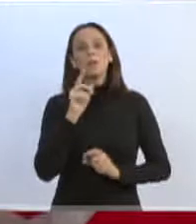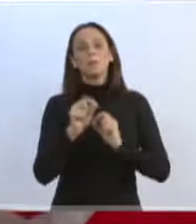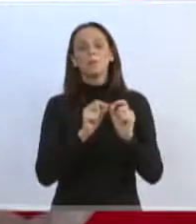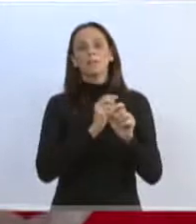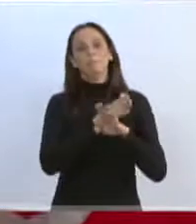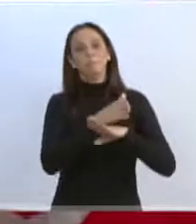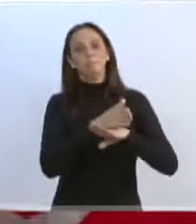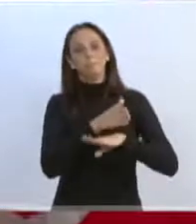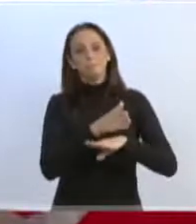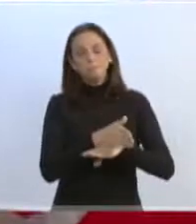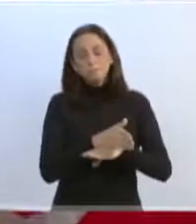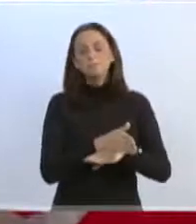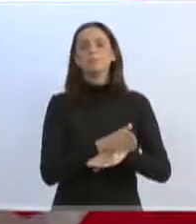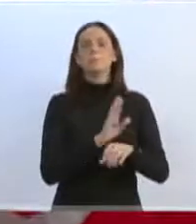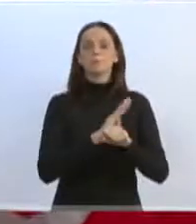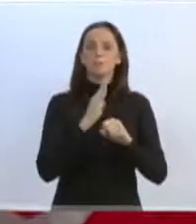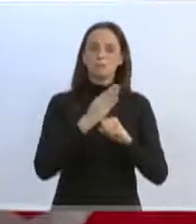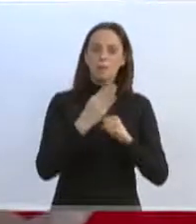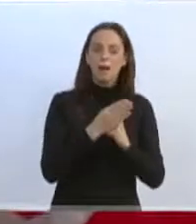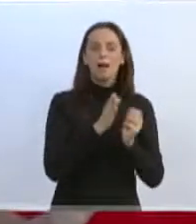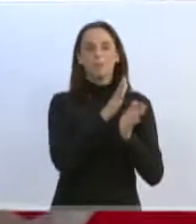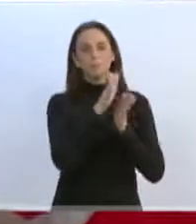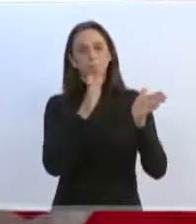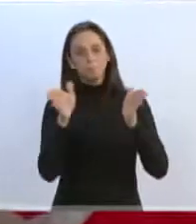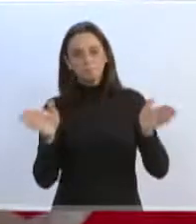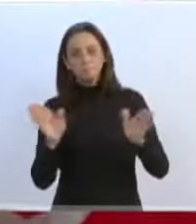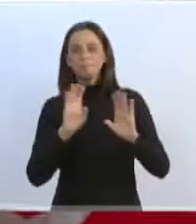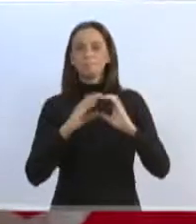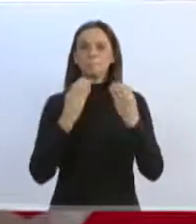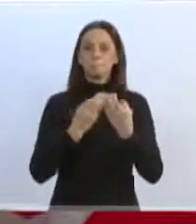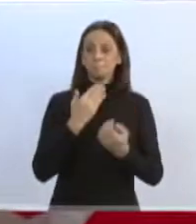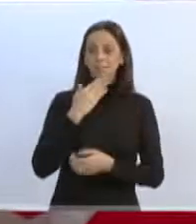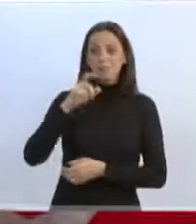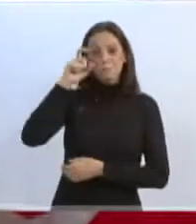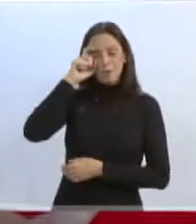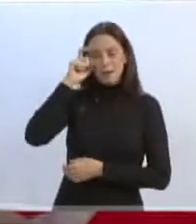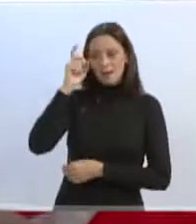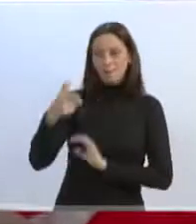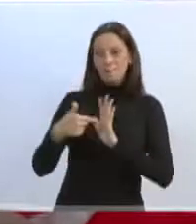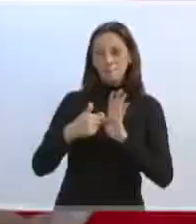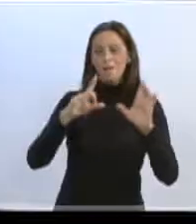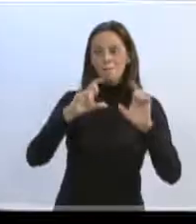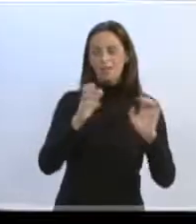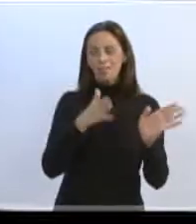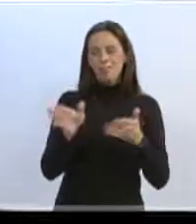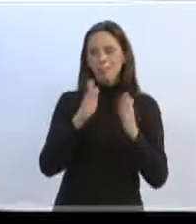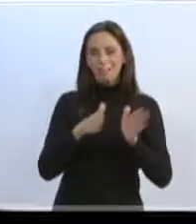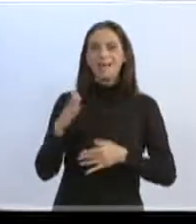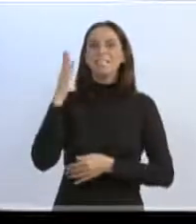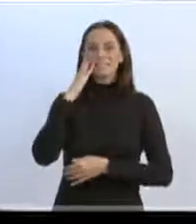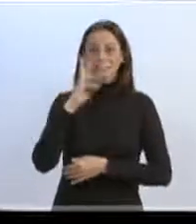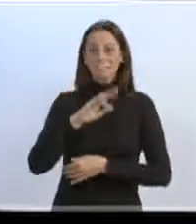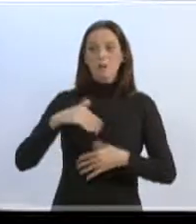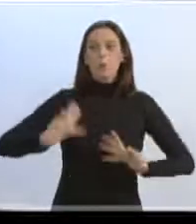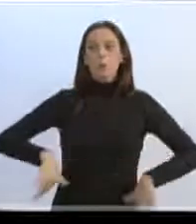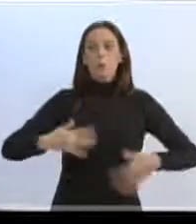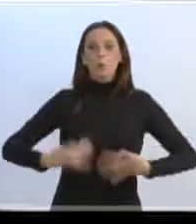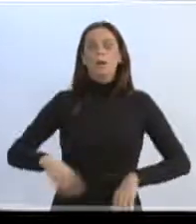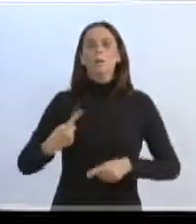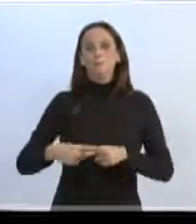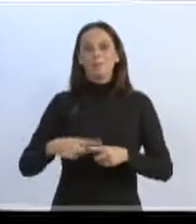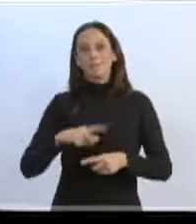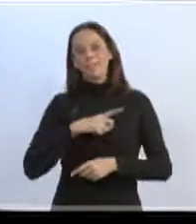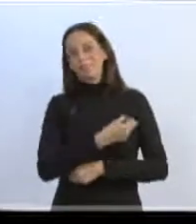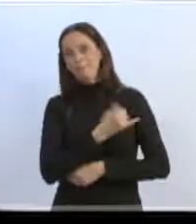participamos juntos no final de semana, nos últimos dias, e aí o Ari vai ter uma tarefa um pouco difícil hoje, mas com certeza com seu profissionalismo aí vai nos acompanhar.